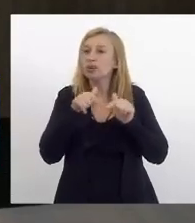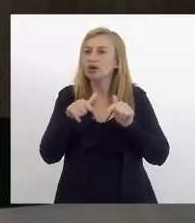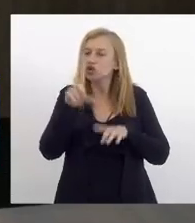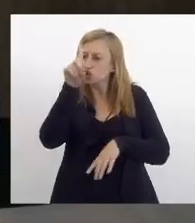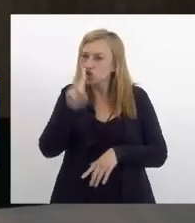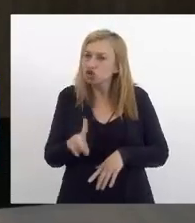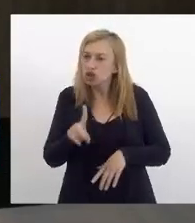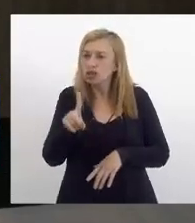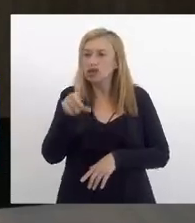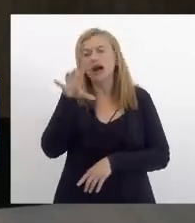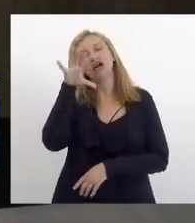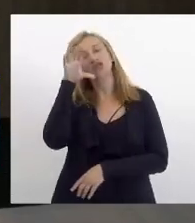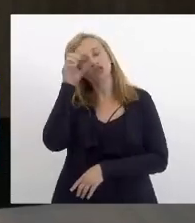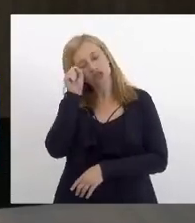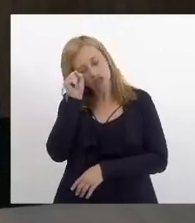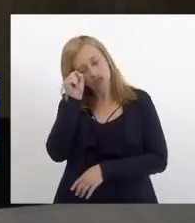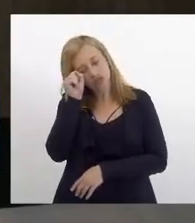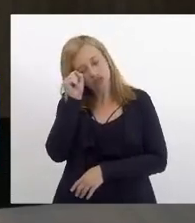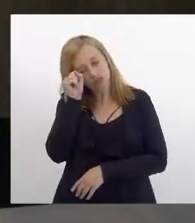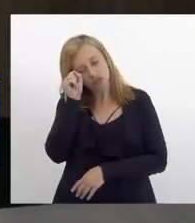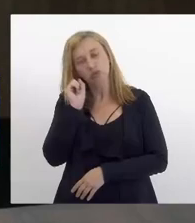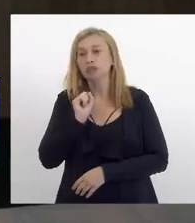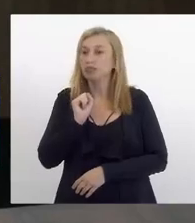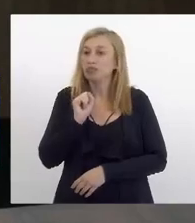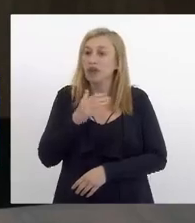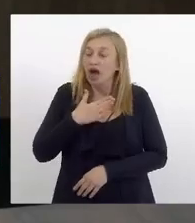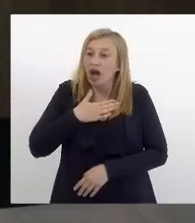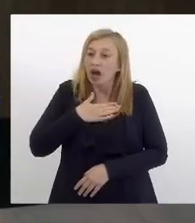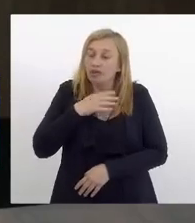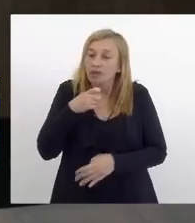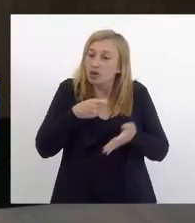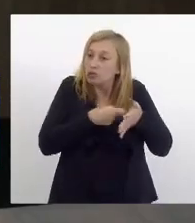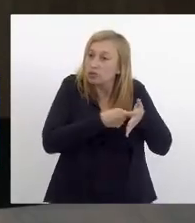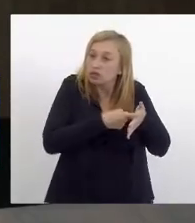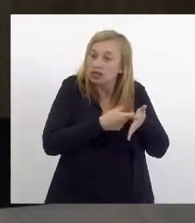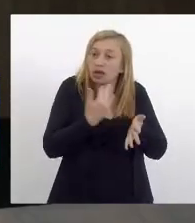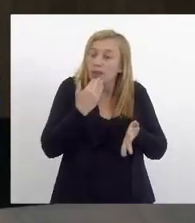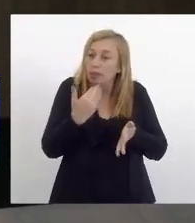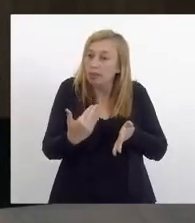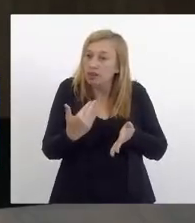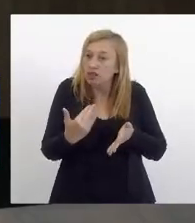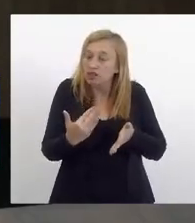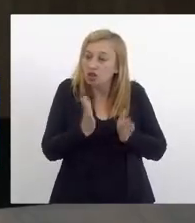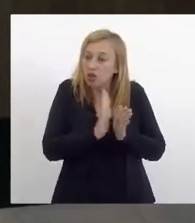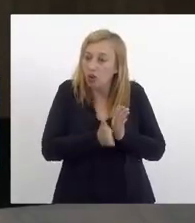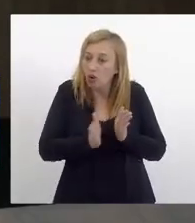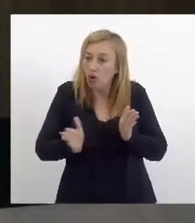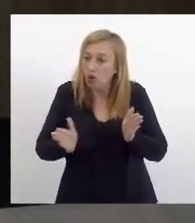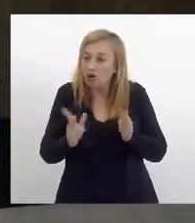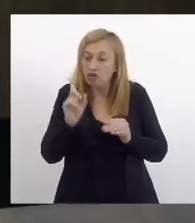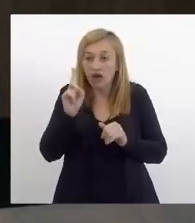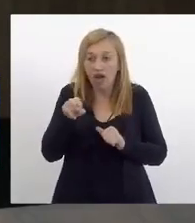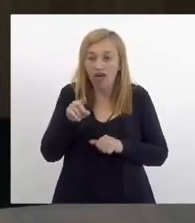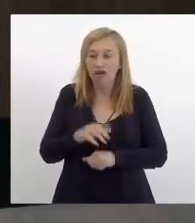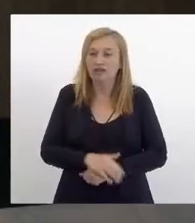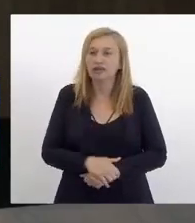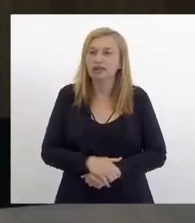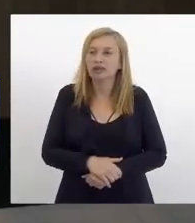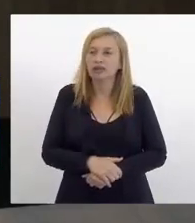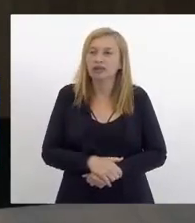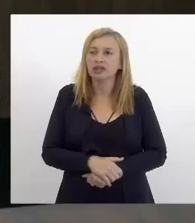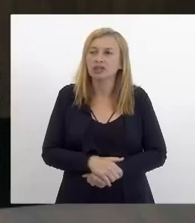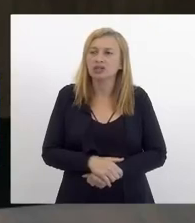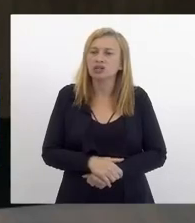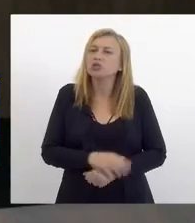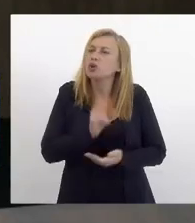direito a um descanso a minha denúncia para pedir uma questão de ordem é a seguinte a